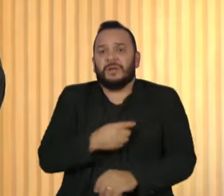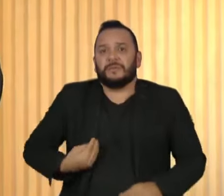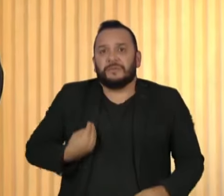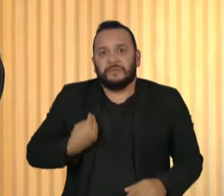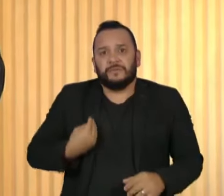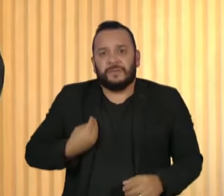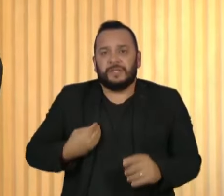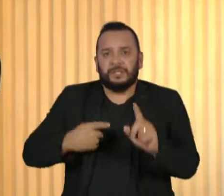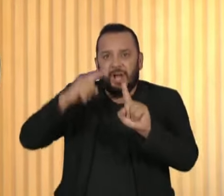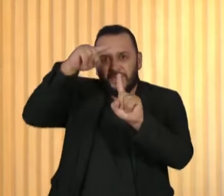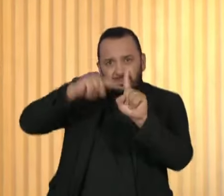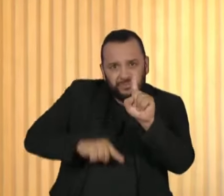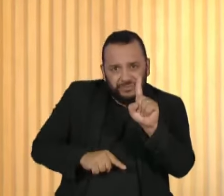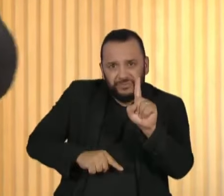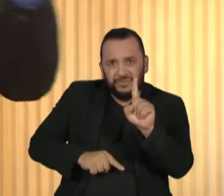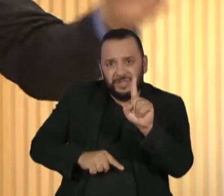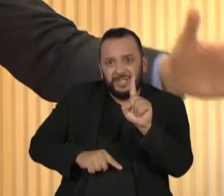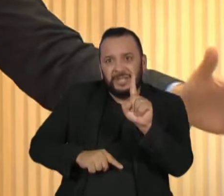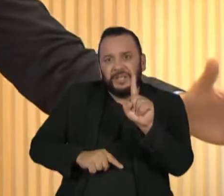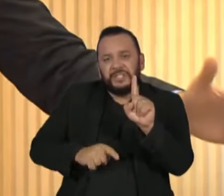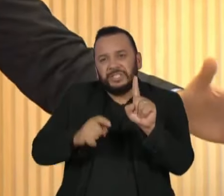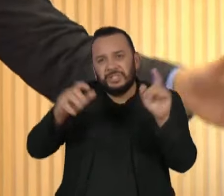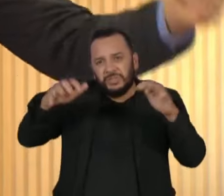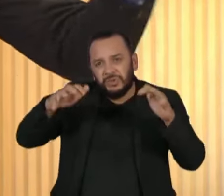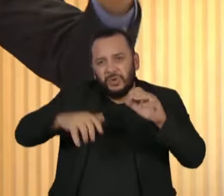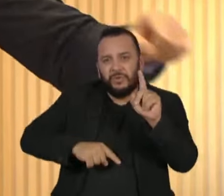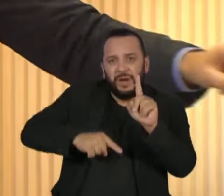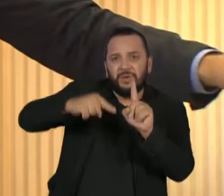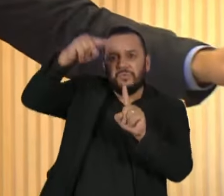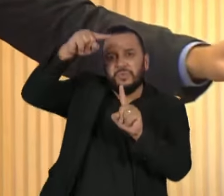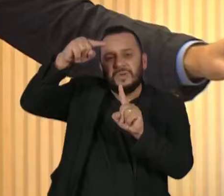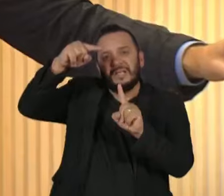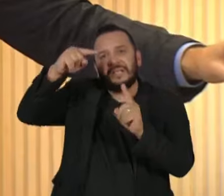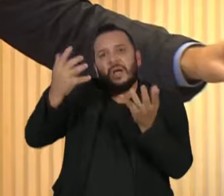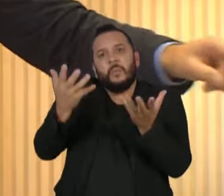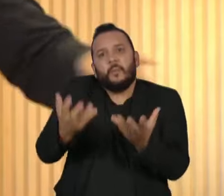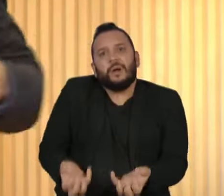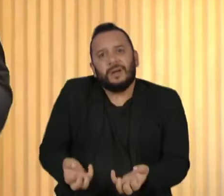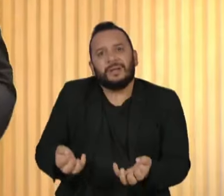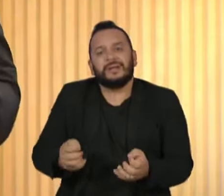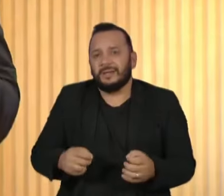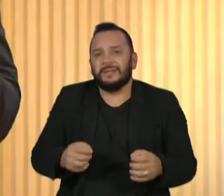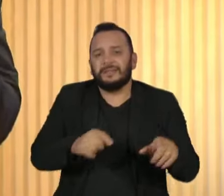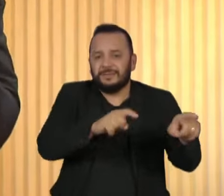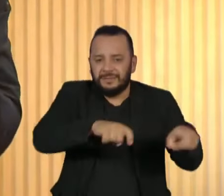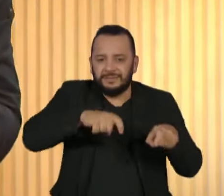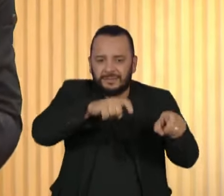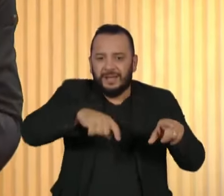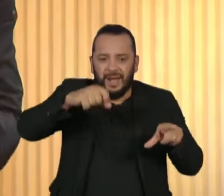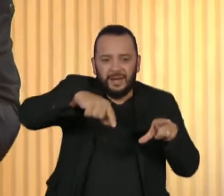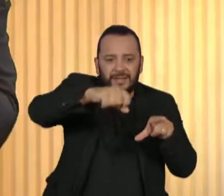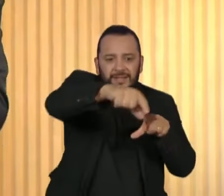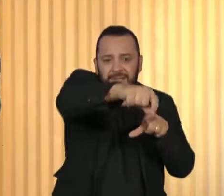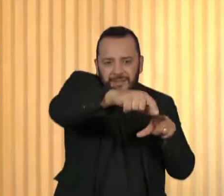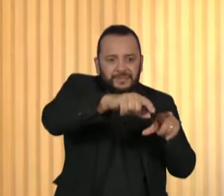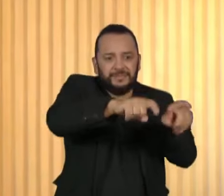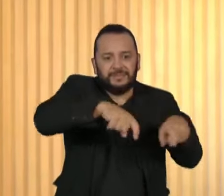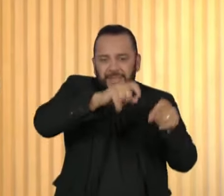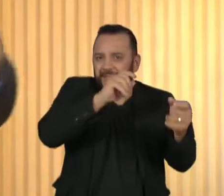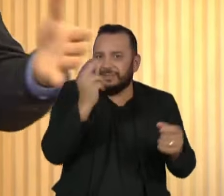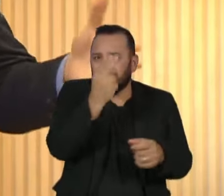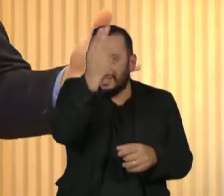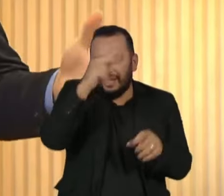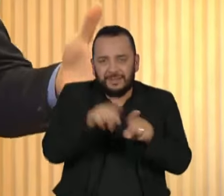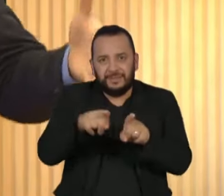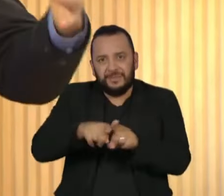extremos que geram chuvas intensas e a possibilidade de estiagens que afetam a nossa capacidade de produzir alimentos, gerar renda e assim